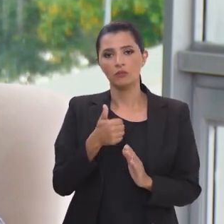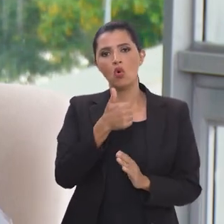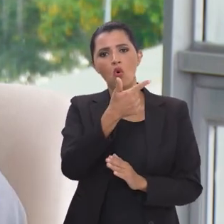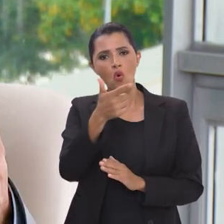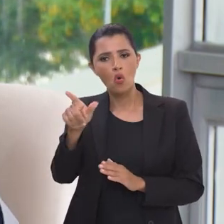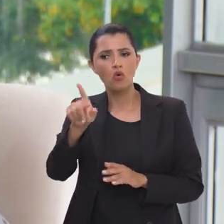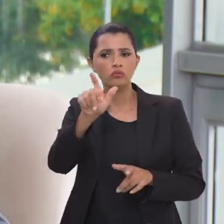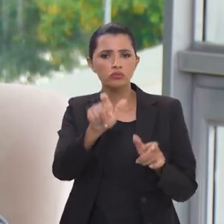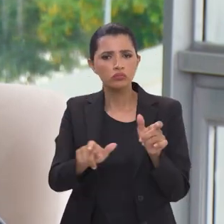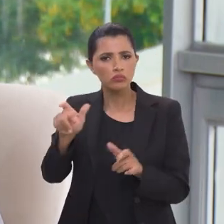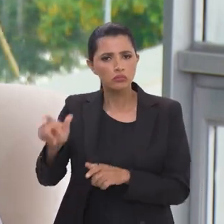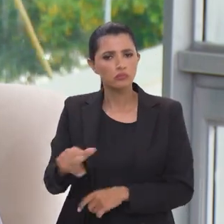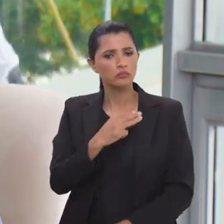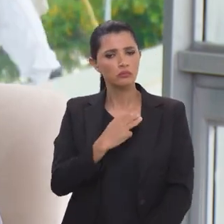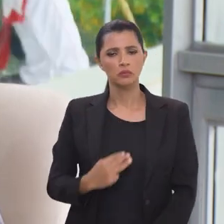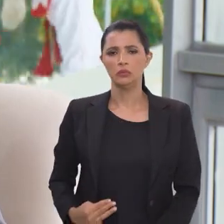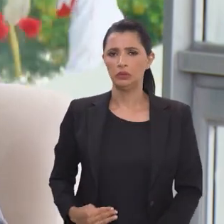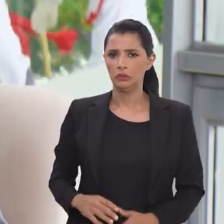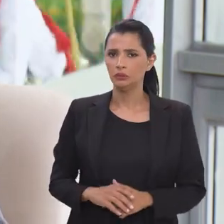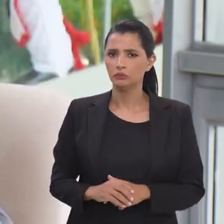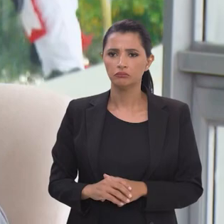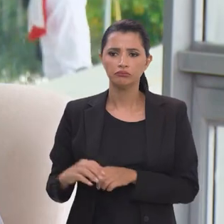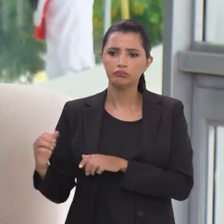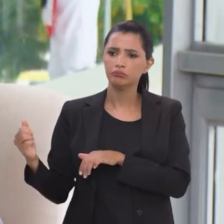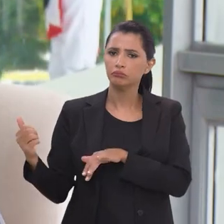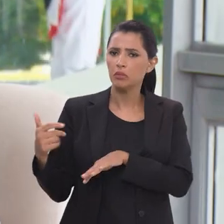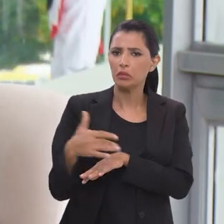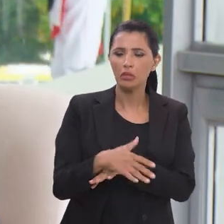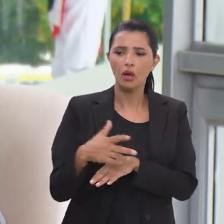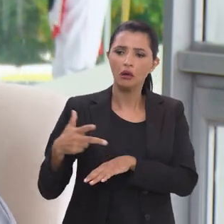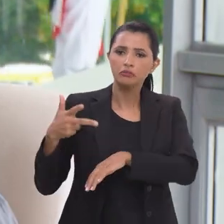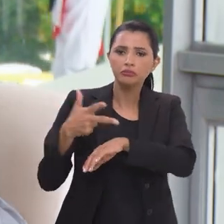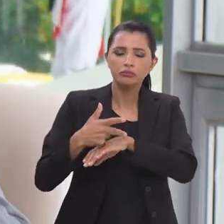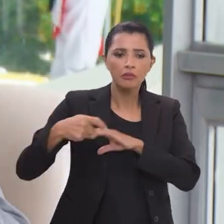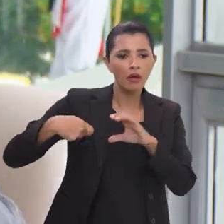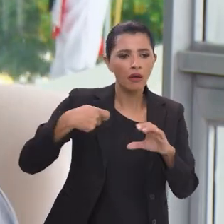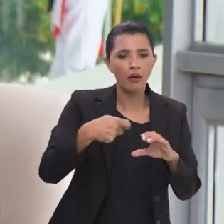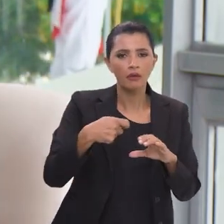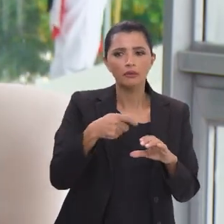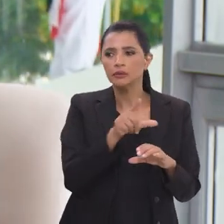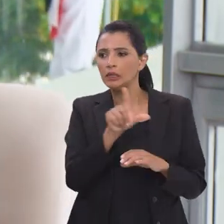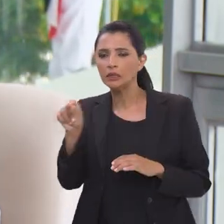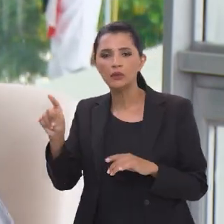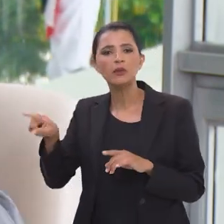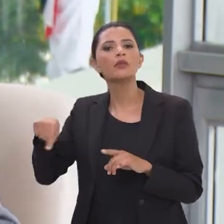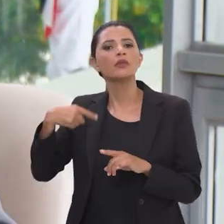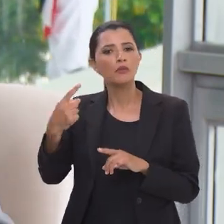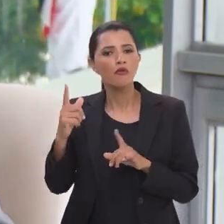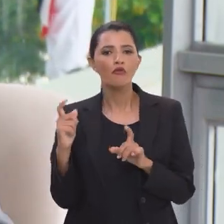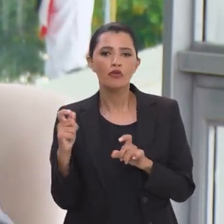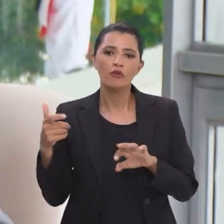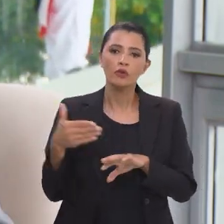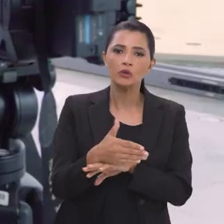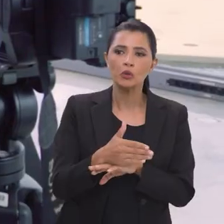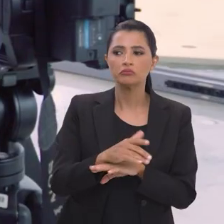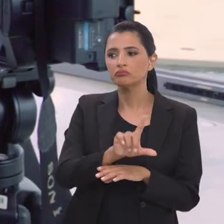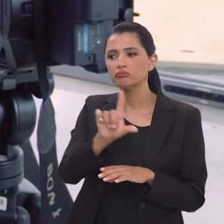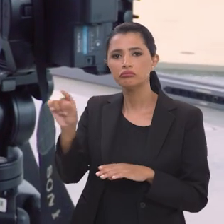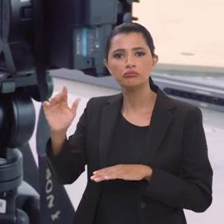entre outros ministros, e entraram os cinegrafistas, saíram, depois entraram os fotógrafos e saíram.